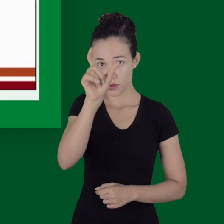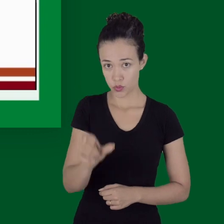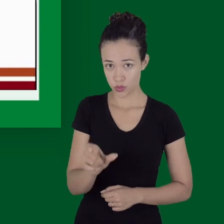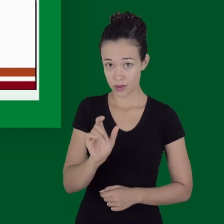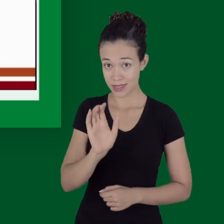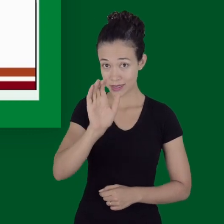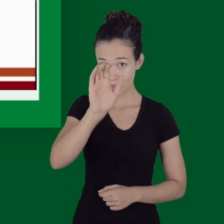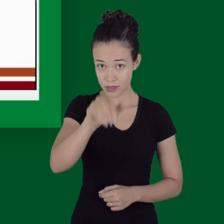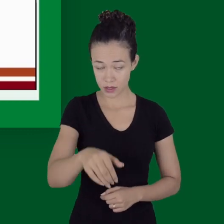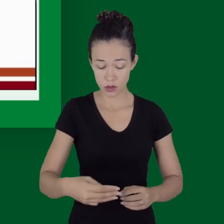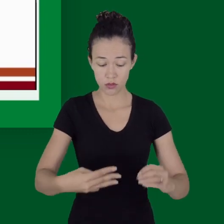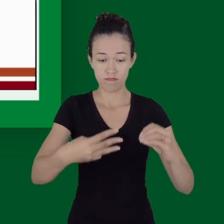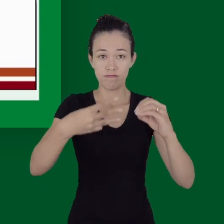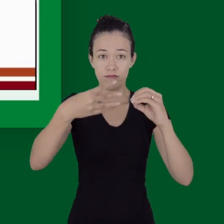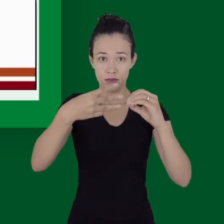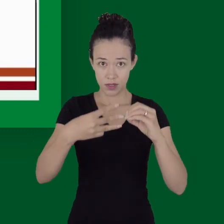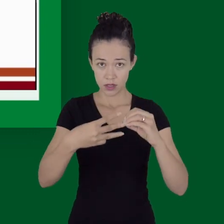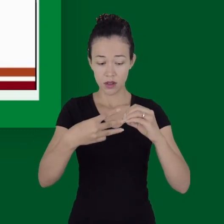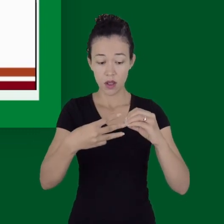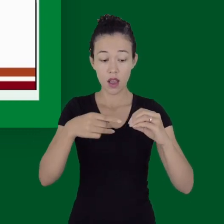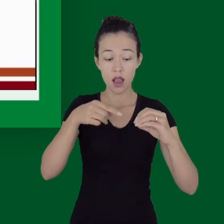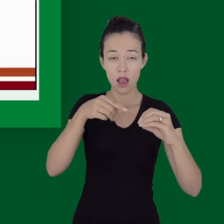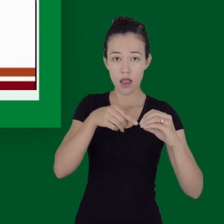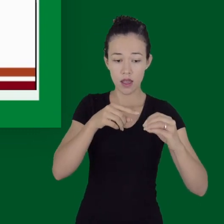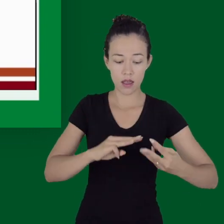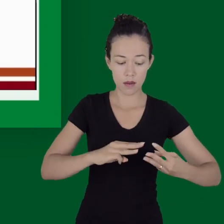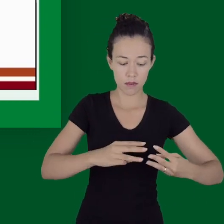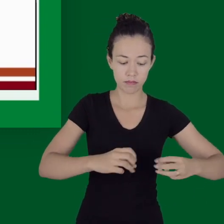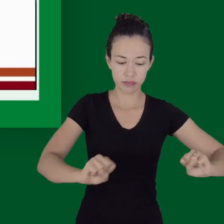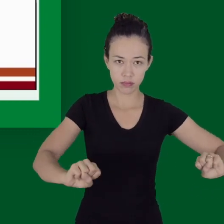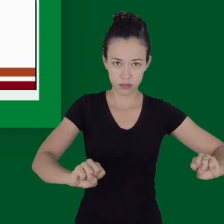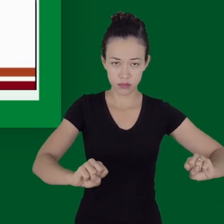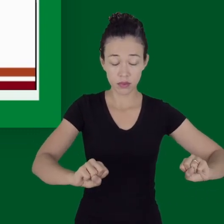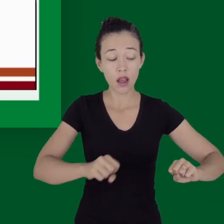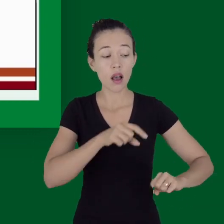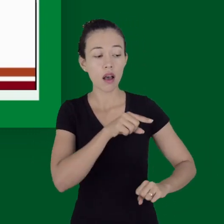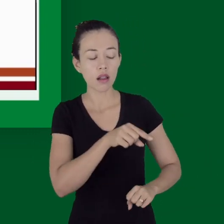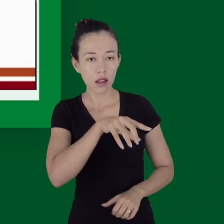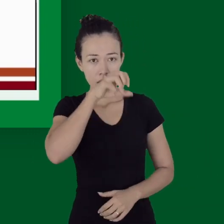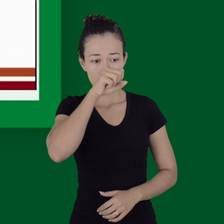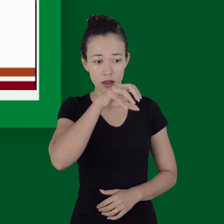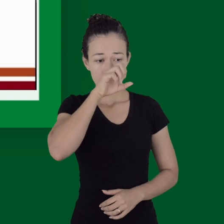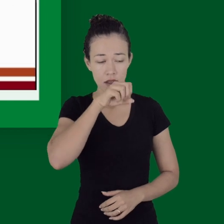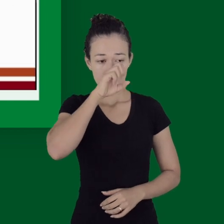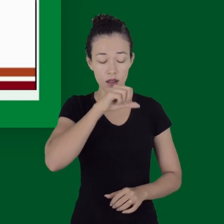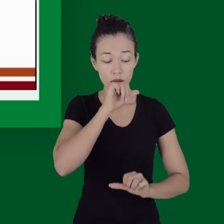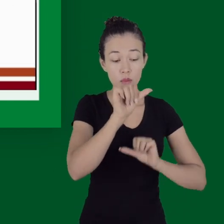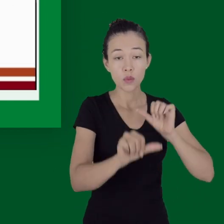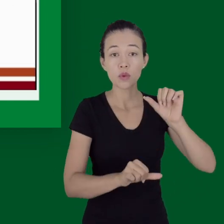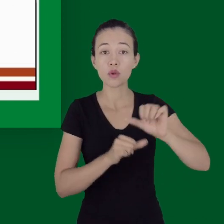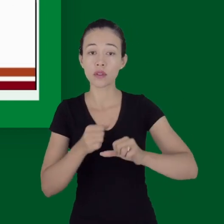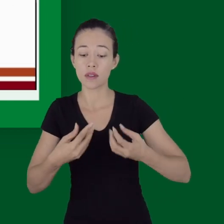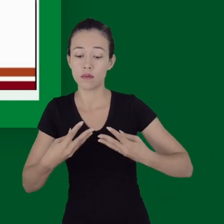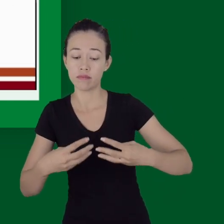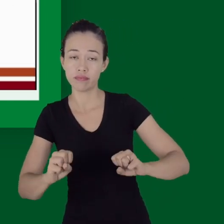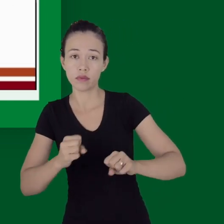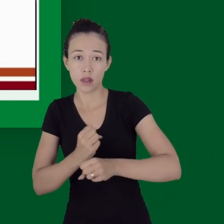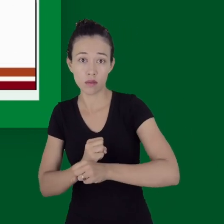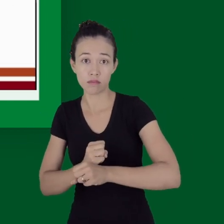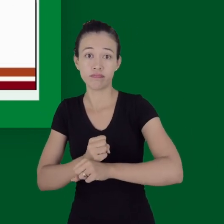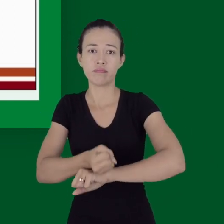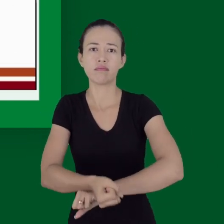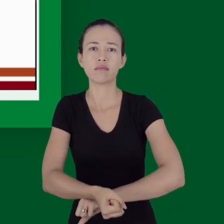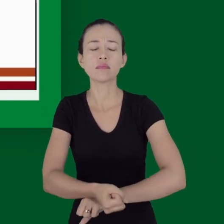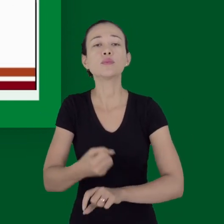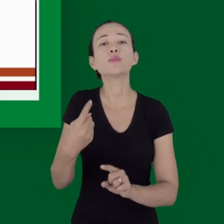na função celular de metabolismo aeróbico para anaeróbico, devido à hipoperfusão das células